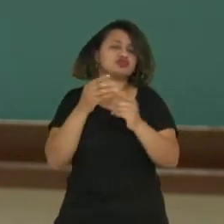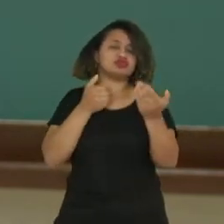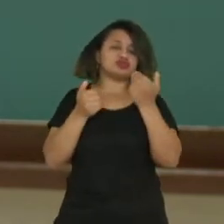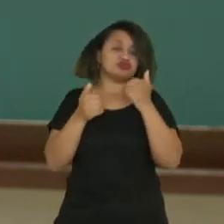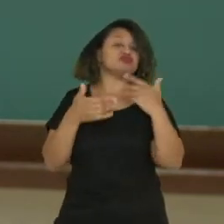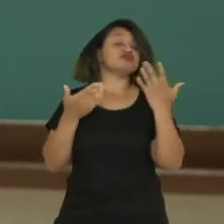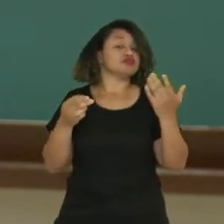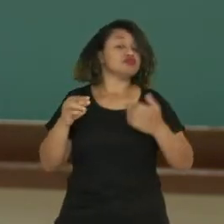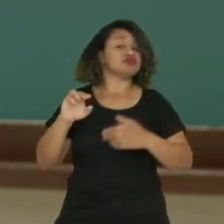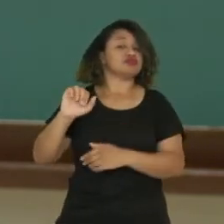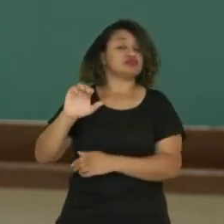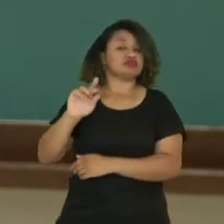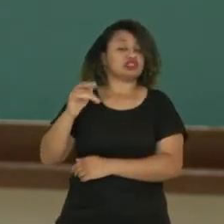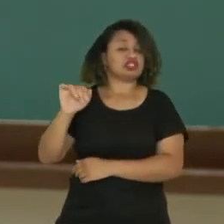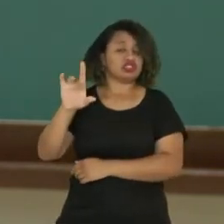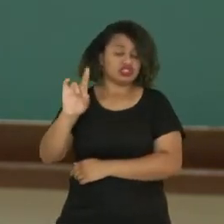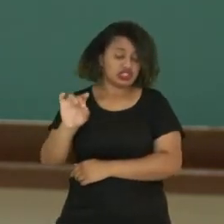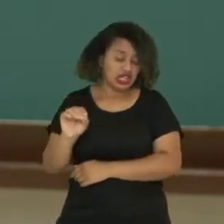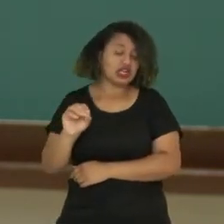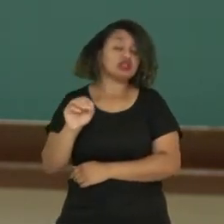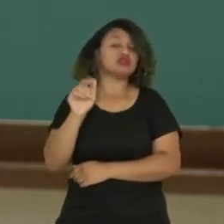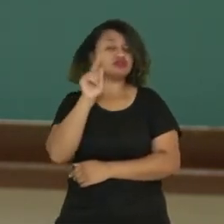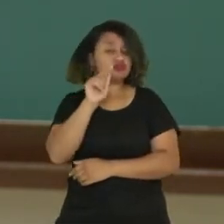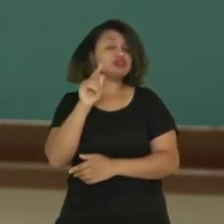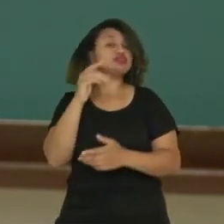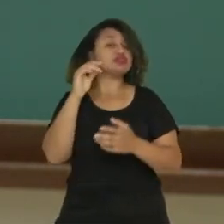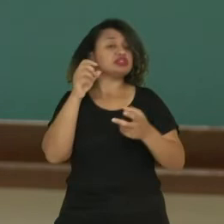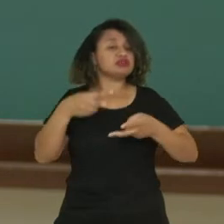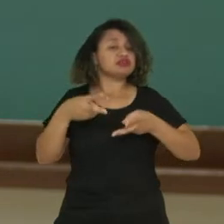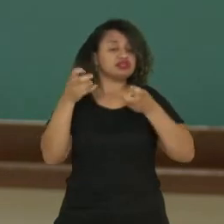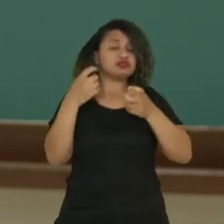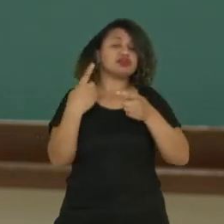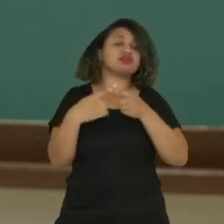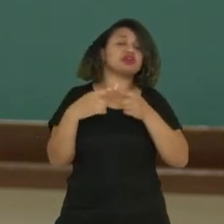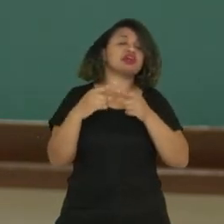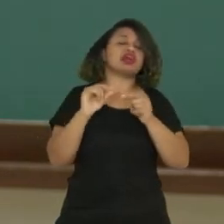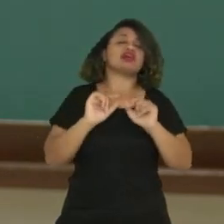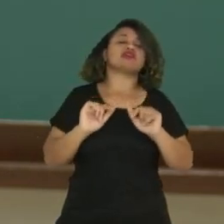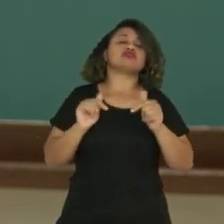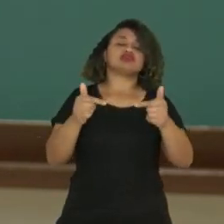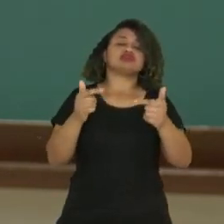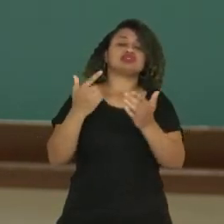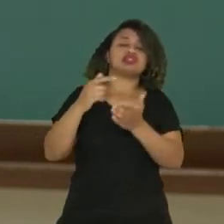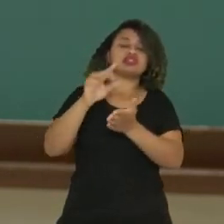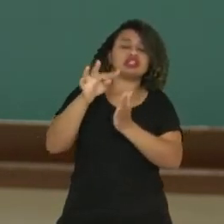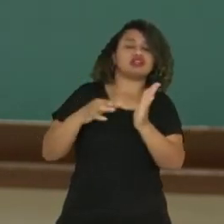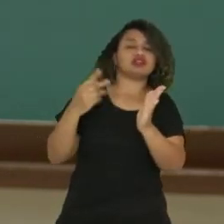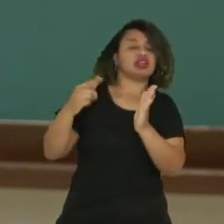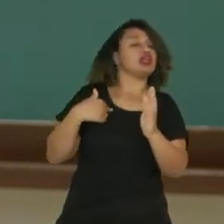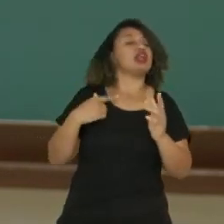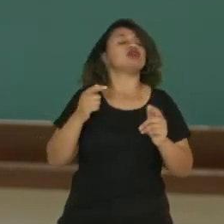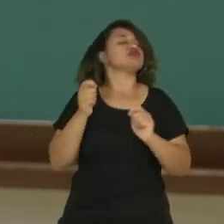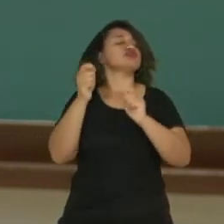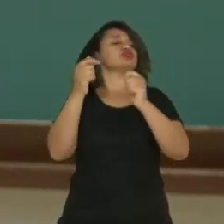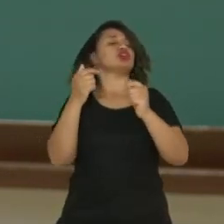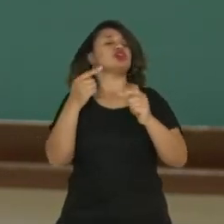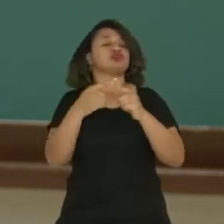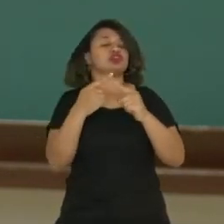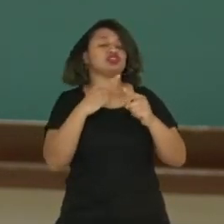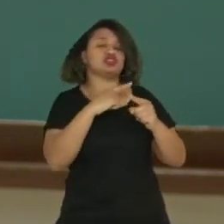conta disso, tanto que em suas obras ele fazia um protesto. Na contramão dos costumes